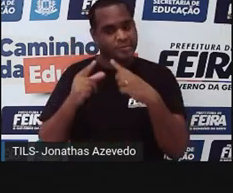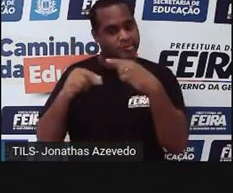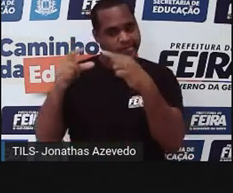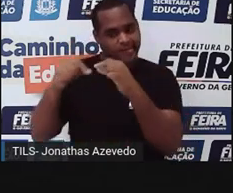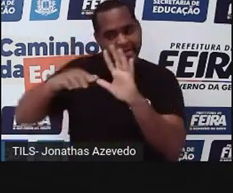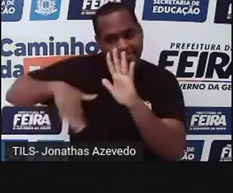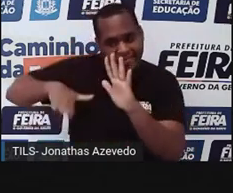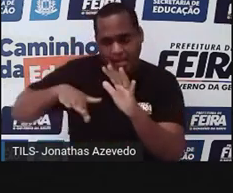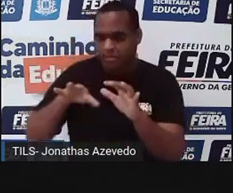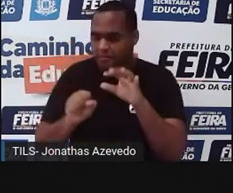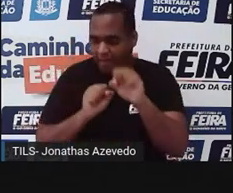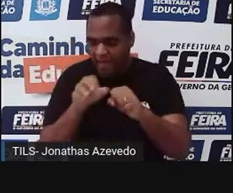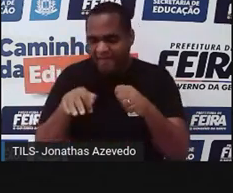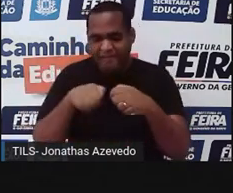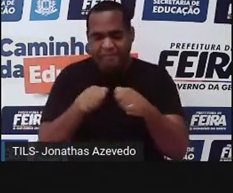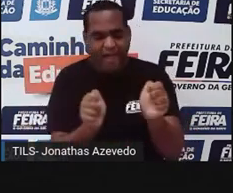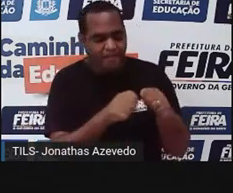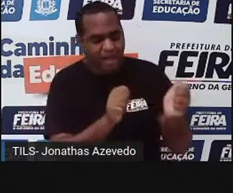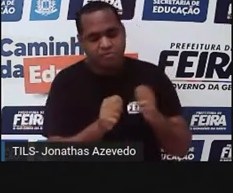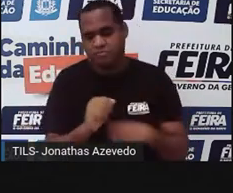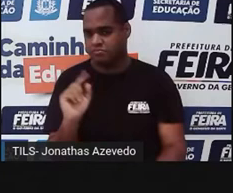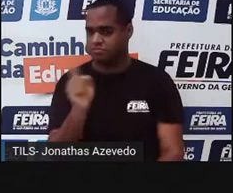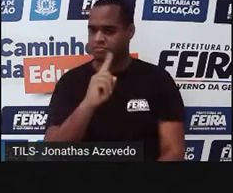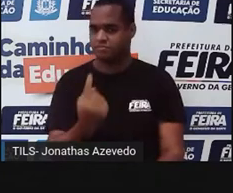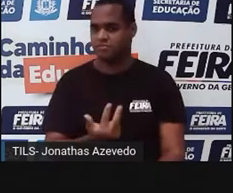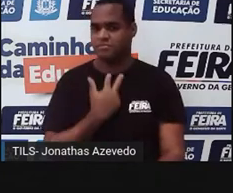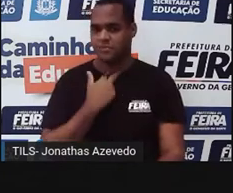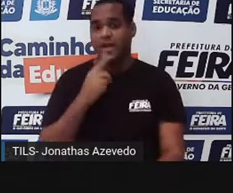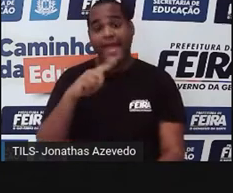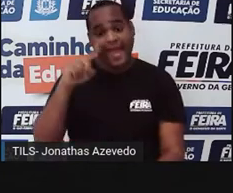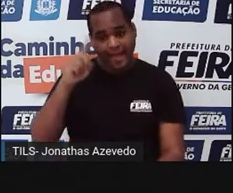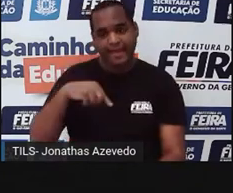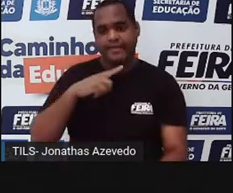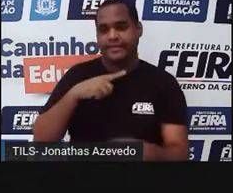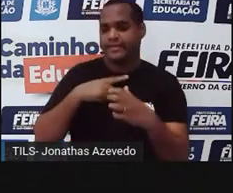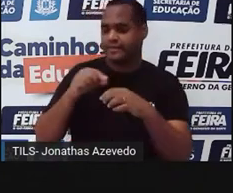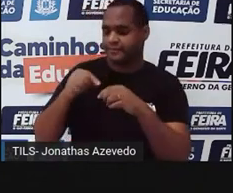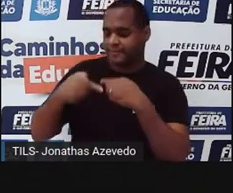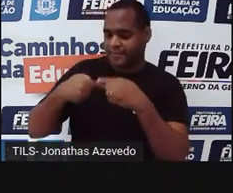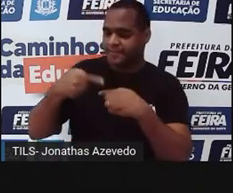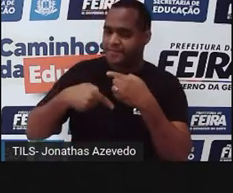é uma forma muito interessante com a qual esses animais se reproduzem, pela regeneração.